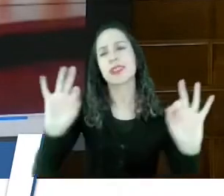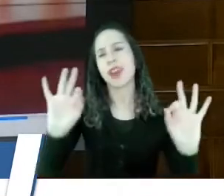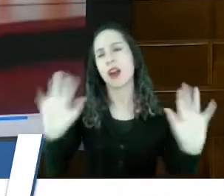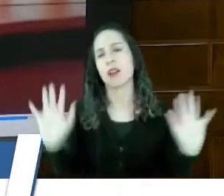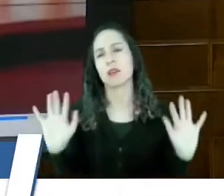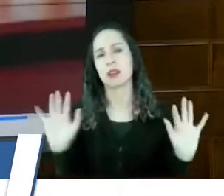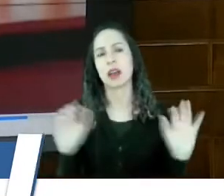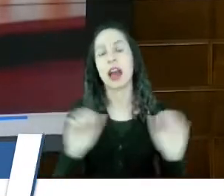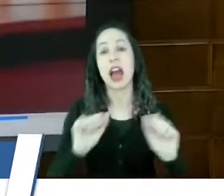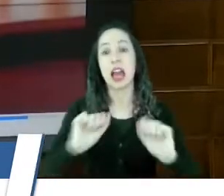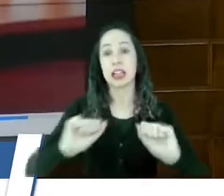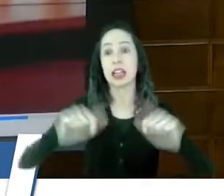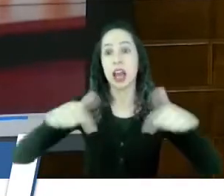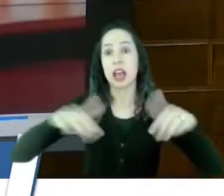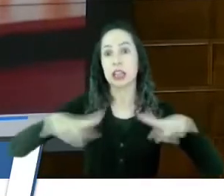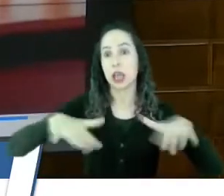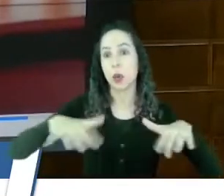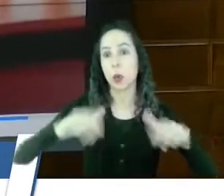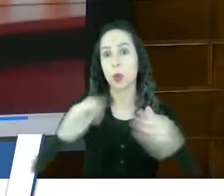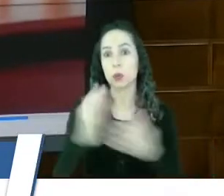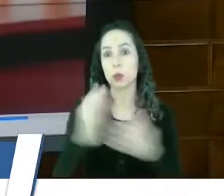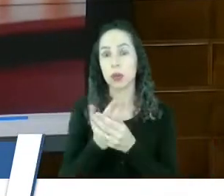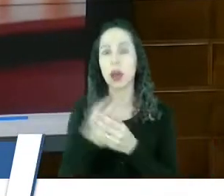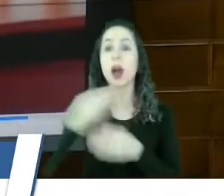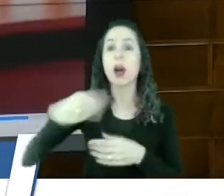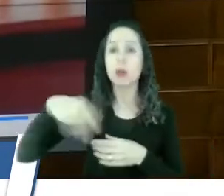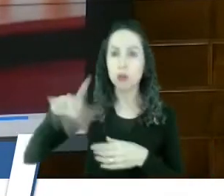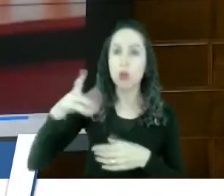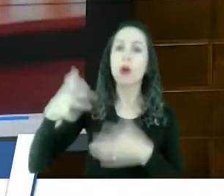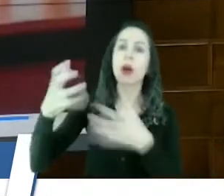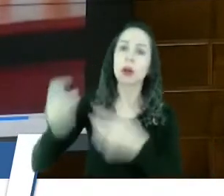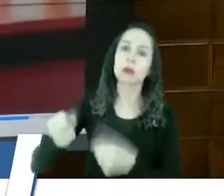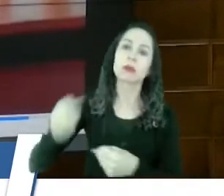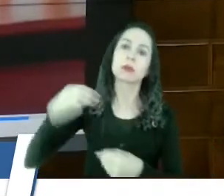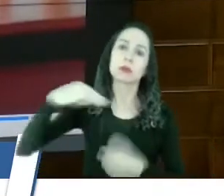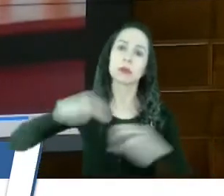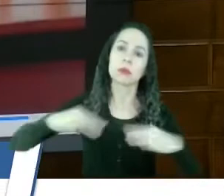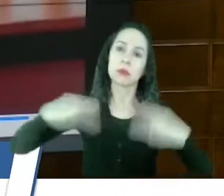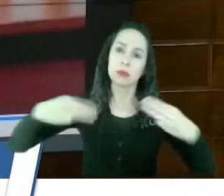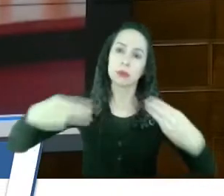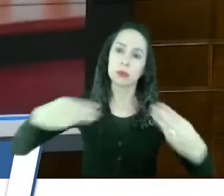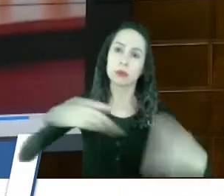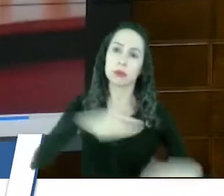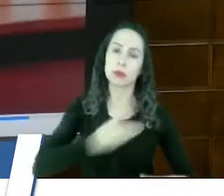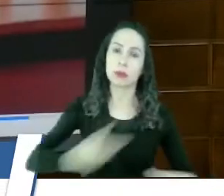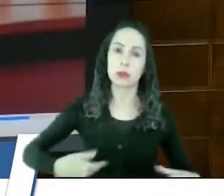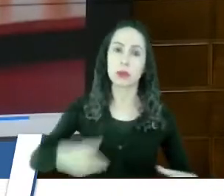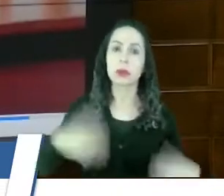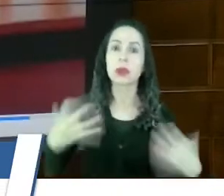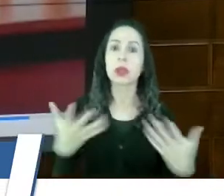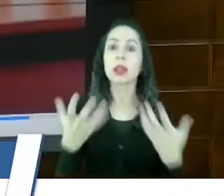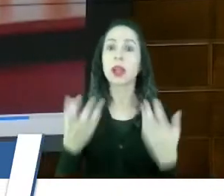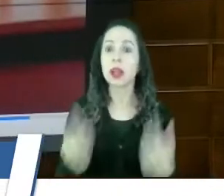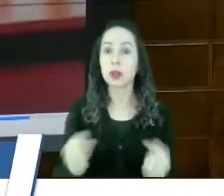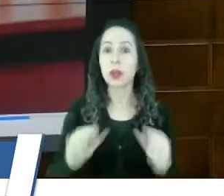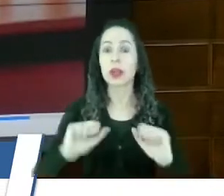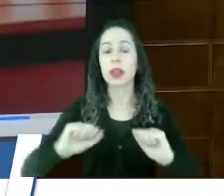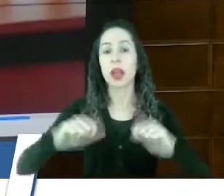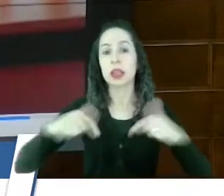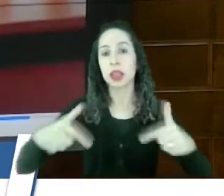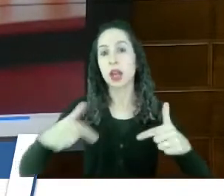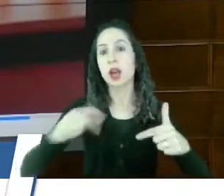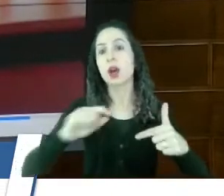Essa ação foi ajuizada pelo Ministério Público, que optou por esta ação e não pela